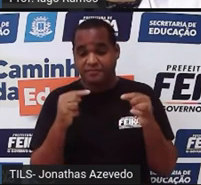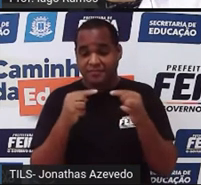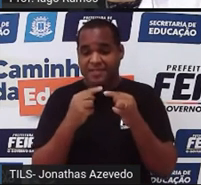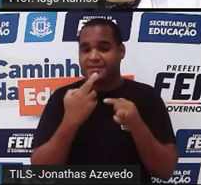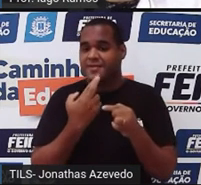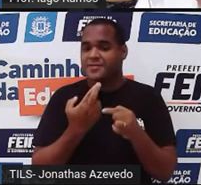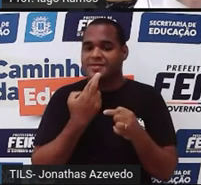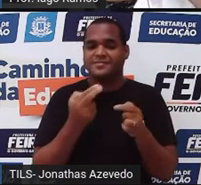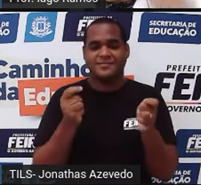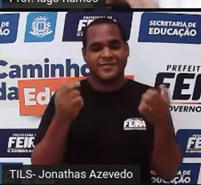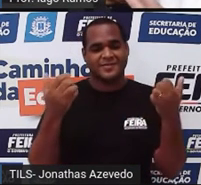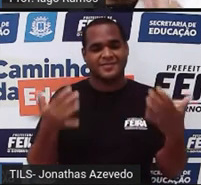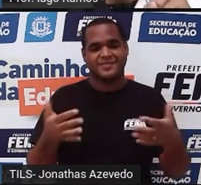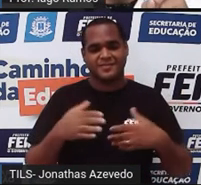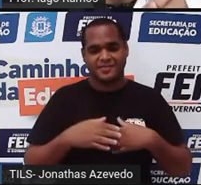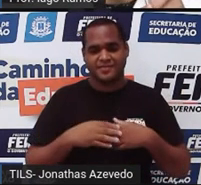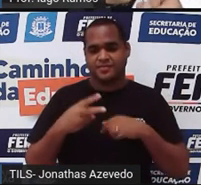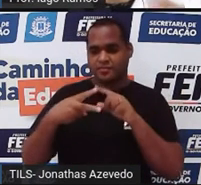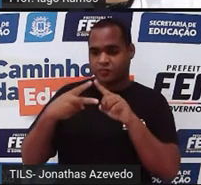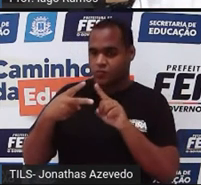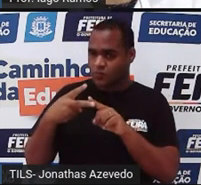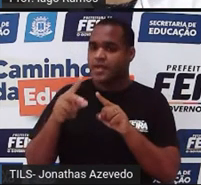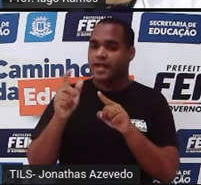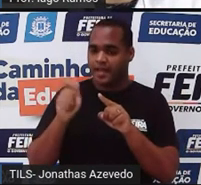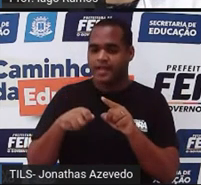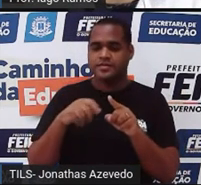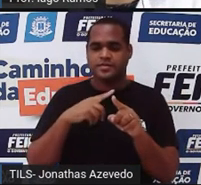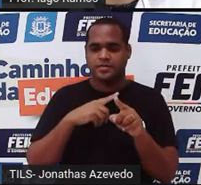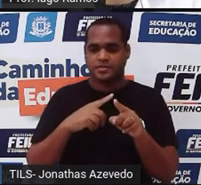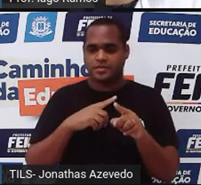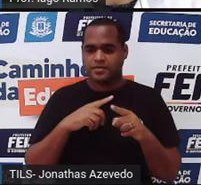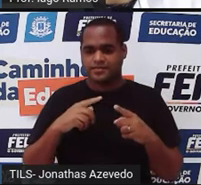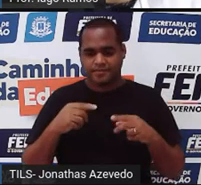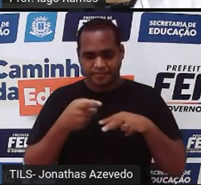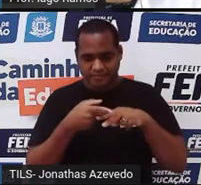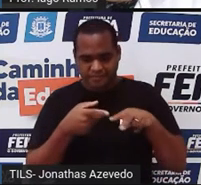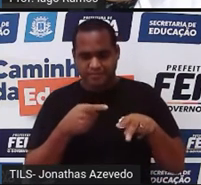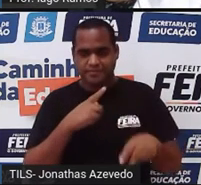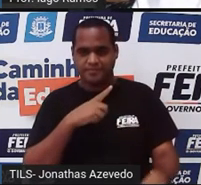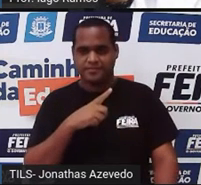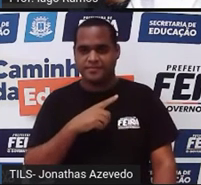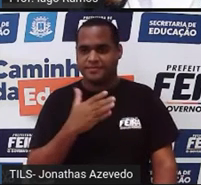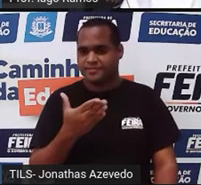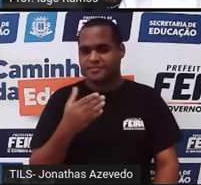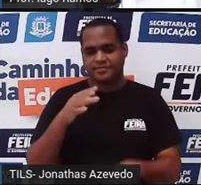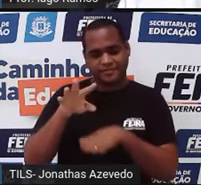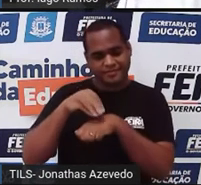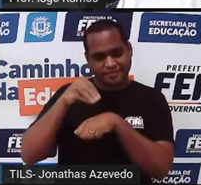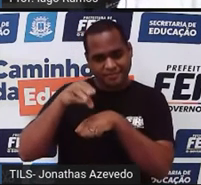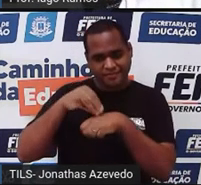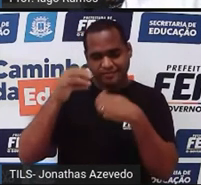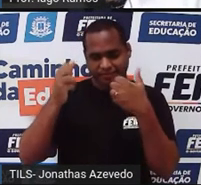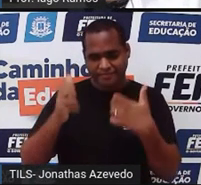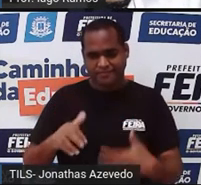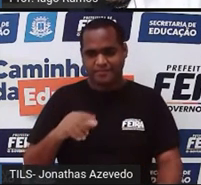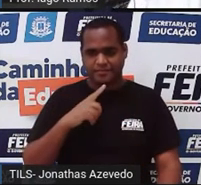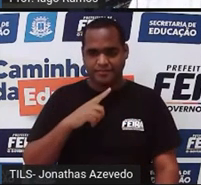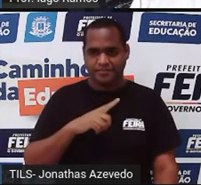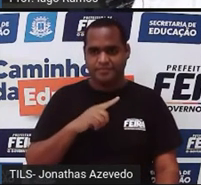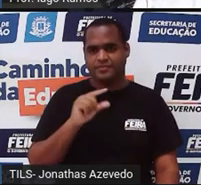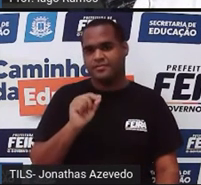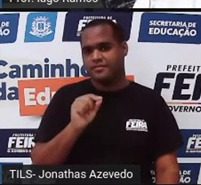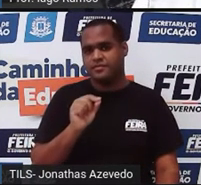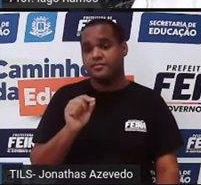a pergunta que foi feita. A gente tem duas opções de calça, eu escrevi ali o número 2, e se a gente pegar essas duas opções e